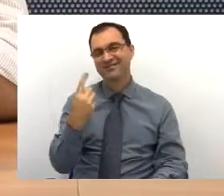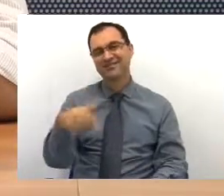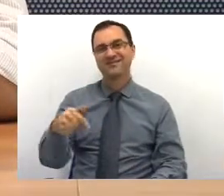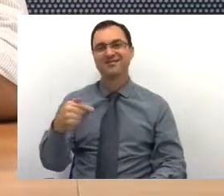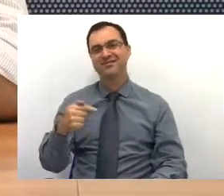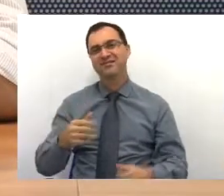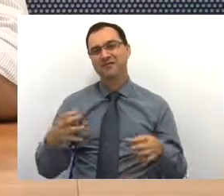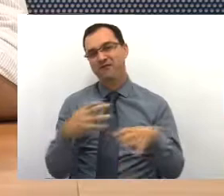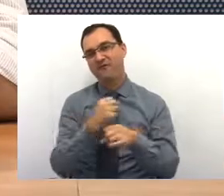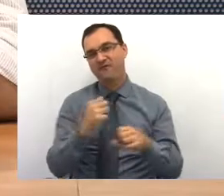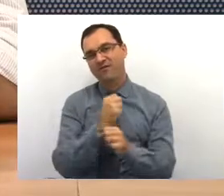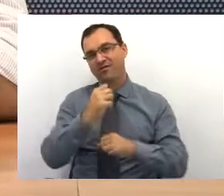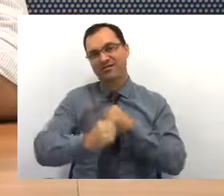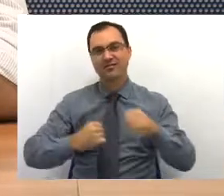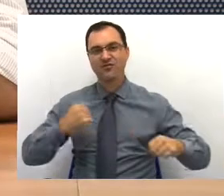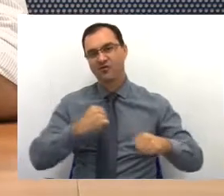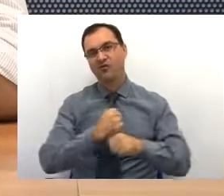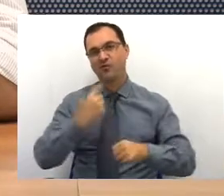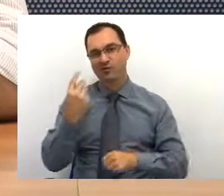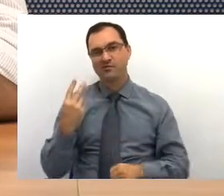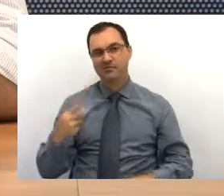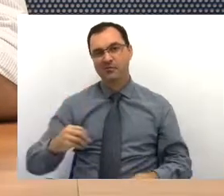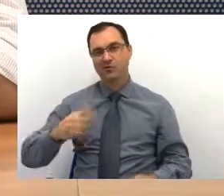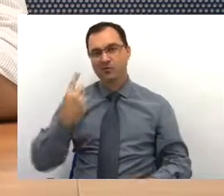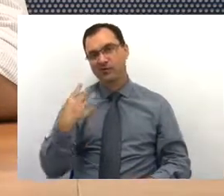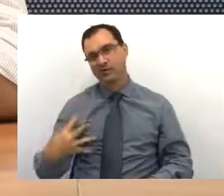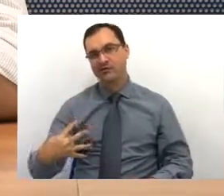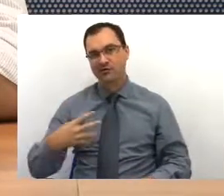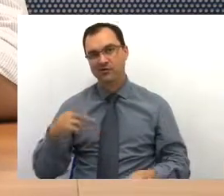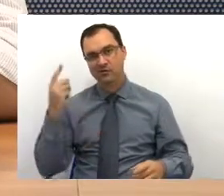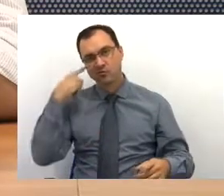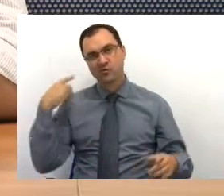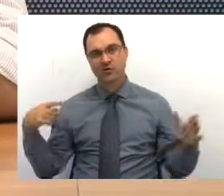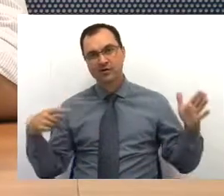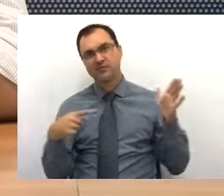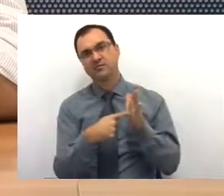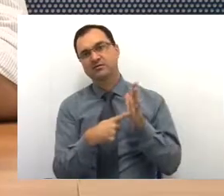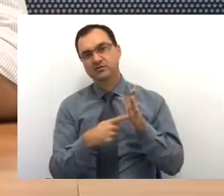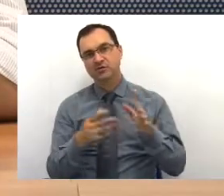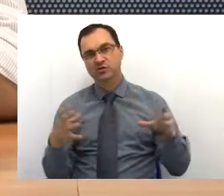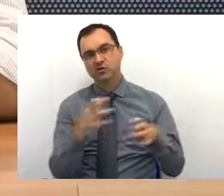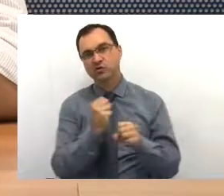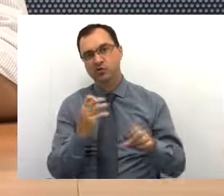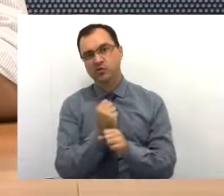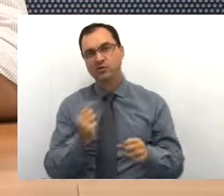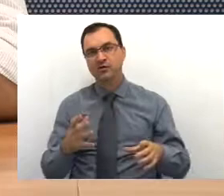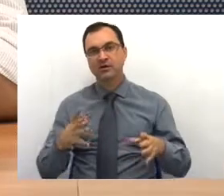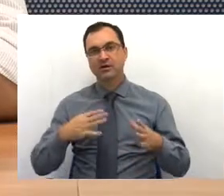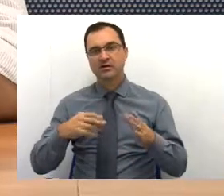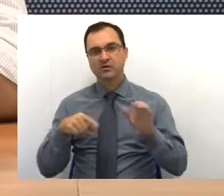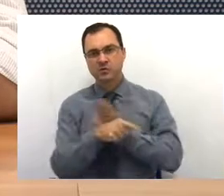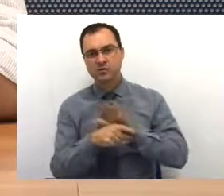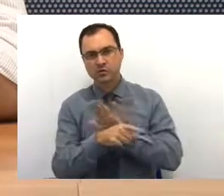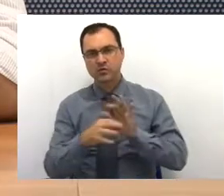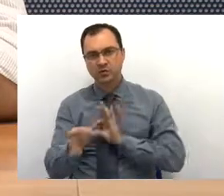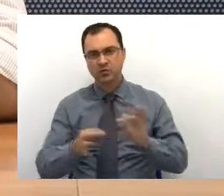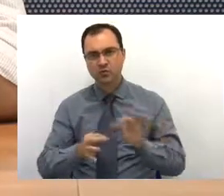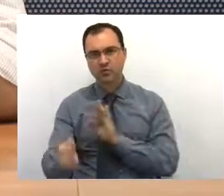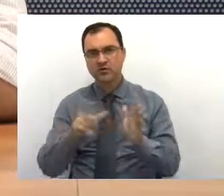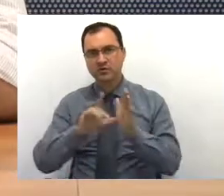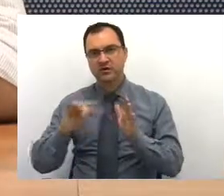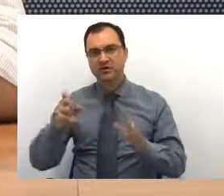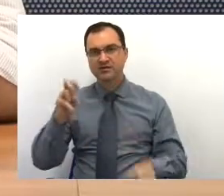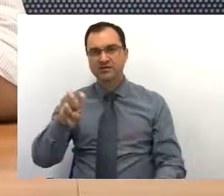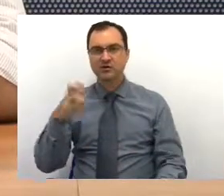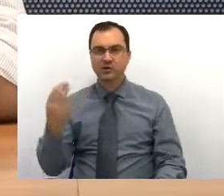e Orçamentário Anual 2014 e a alteração da Lei de Diretrizes Orçamentárias 2014, que compreende, respectivamente, a análise dos projetos de leis nº 54,